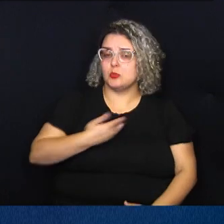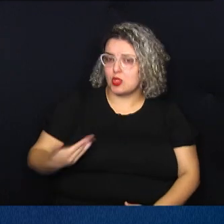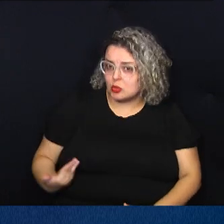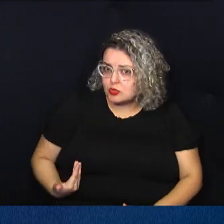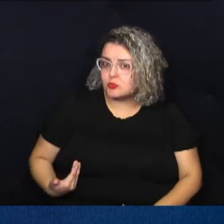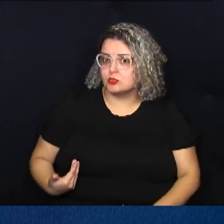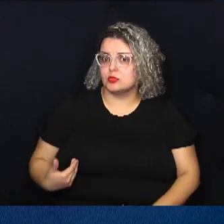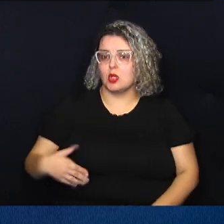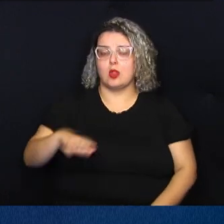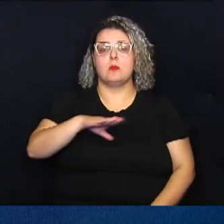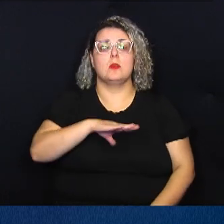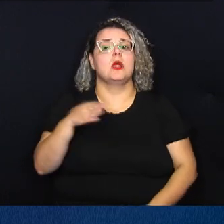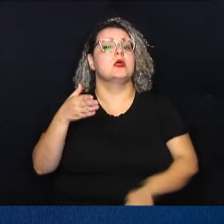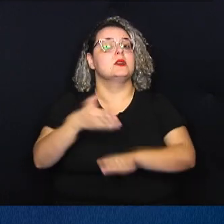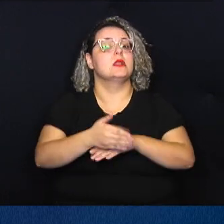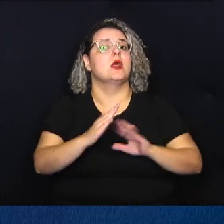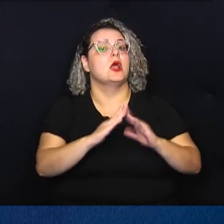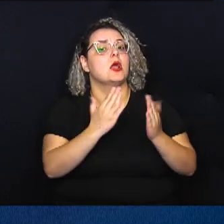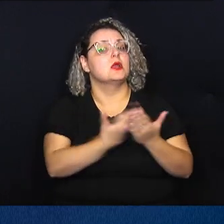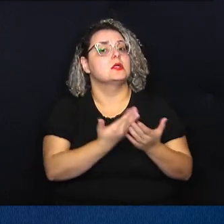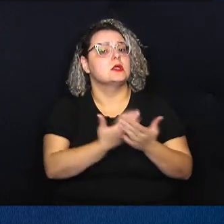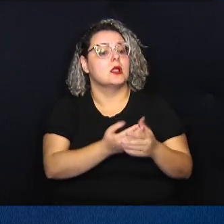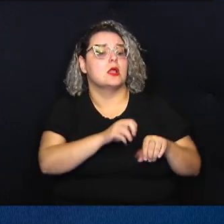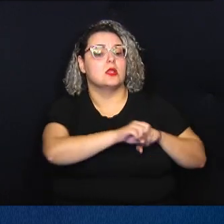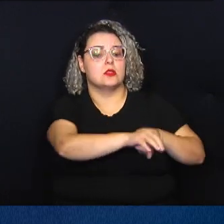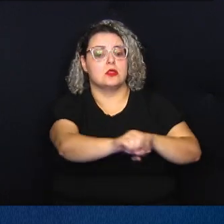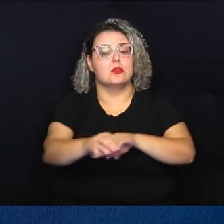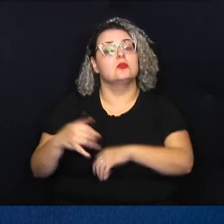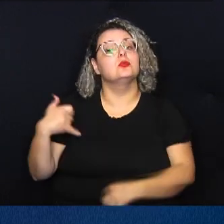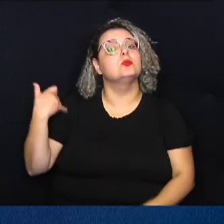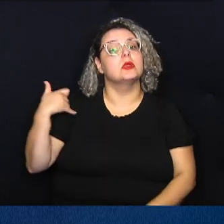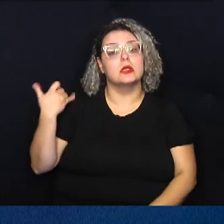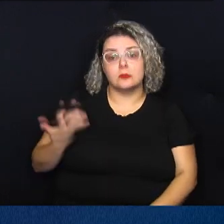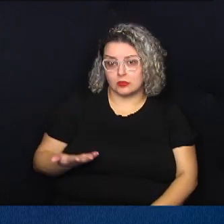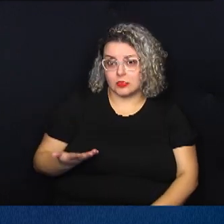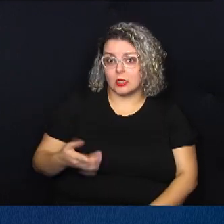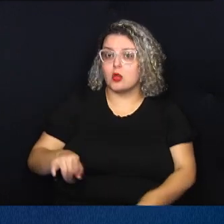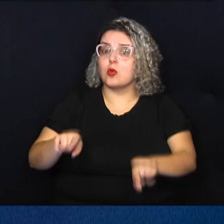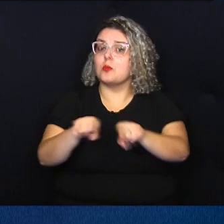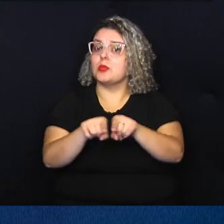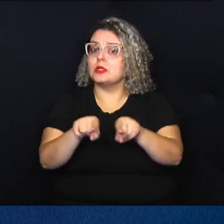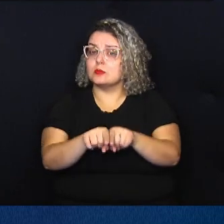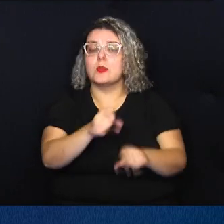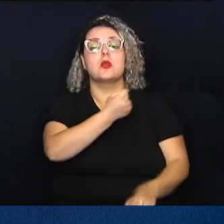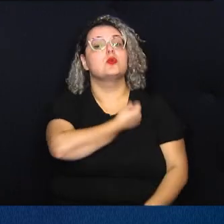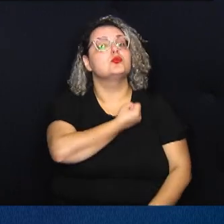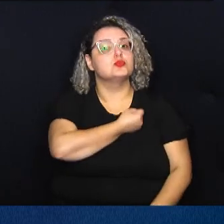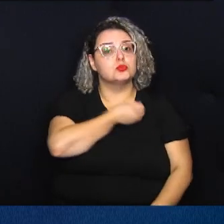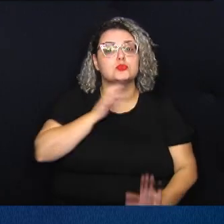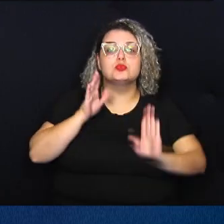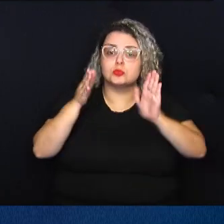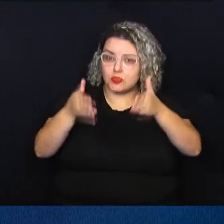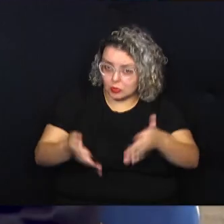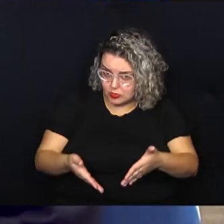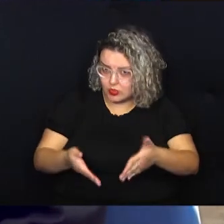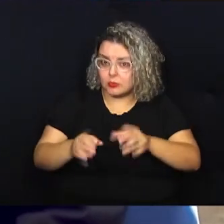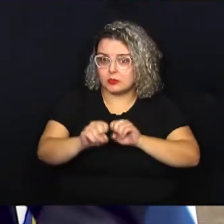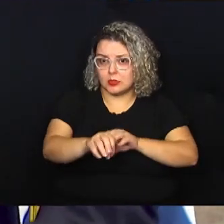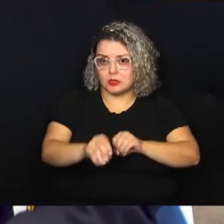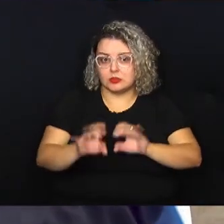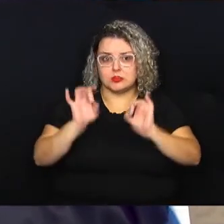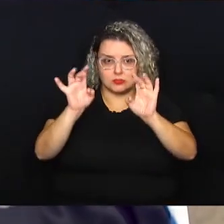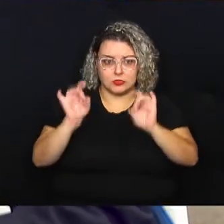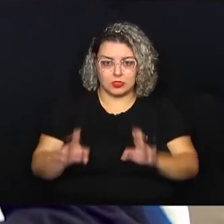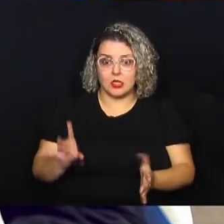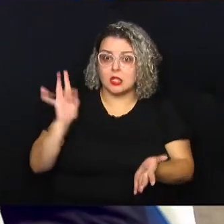acessar a educação e a sua faixa etária, assim como o número voltado para a educação especial. Na